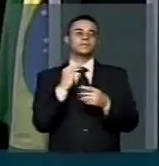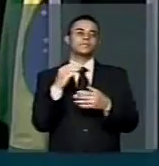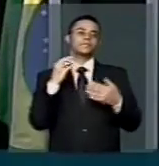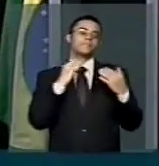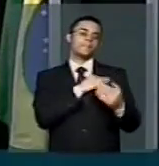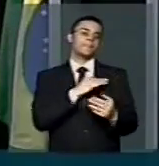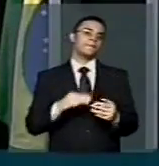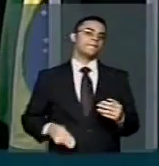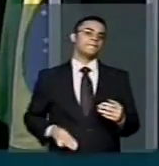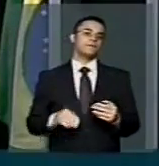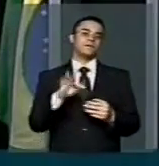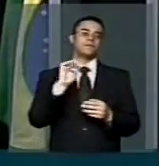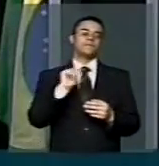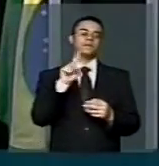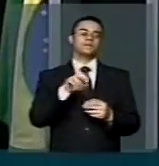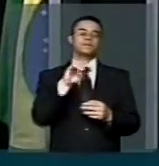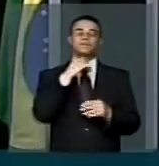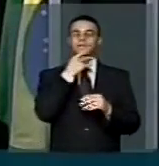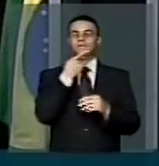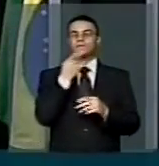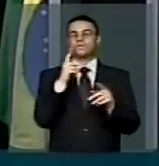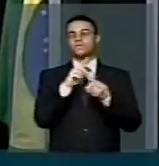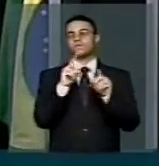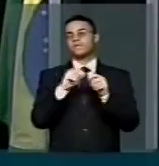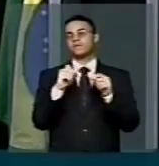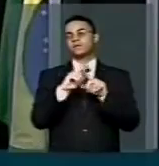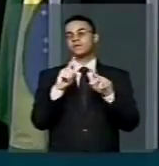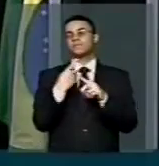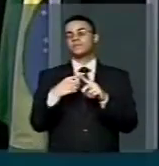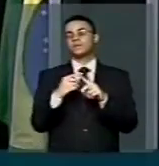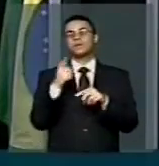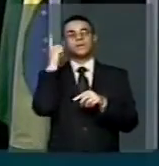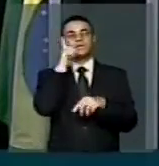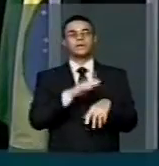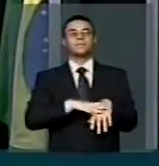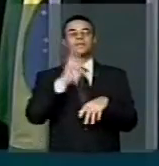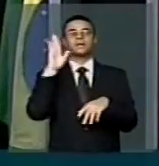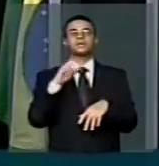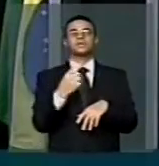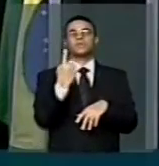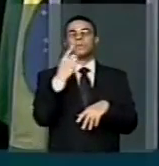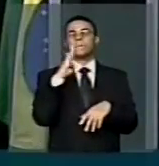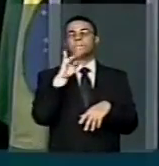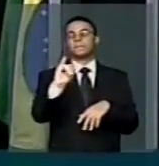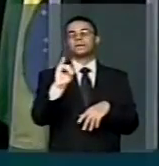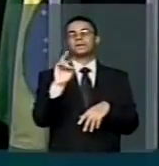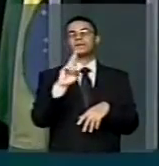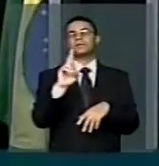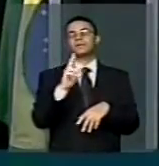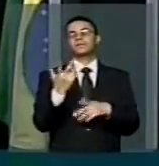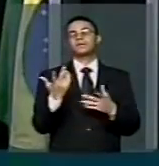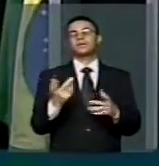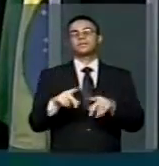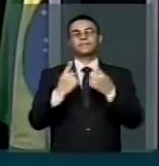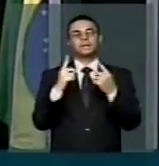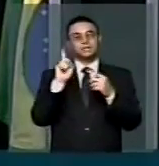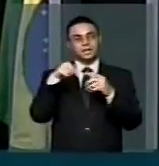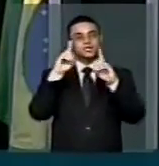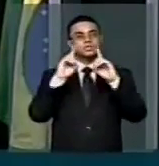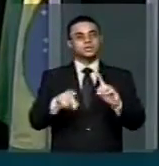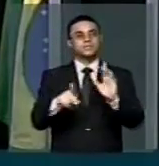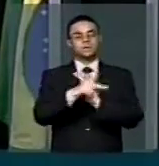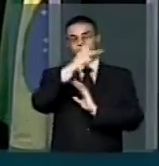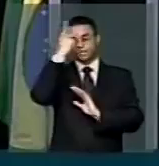não. Porque aí sobra mais um bilhão e 300 milhões para fazer superávit fiscal com o dinheiro que é direito do trabalhador.